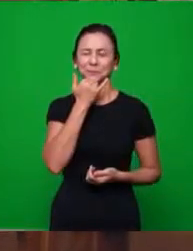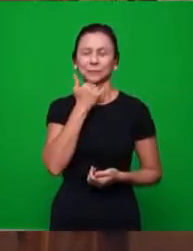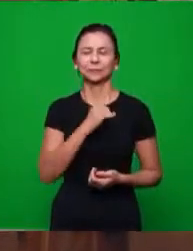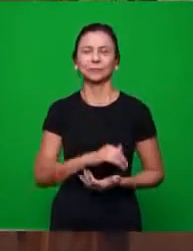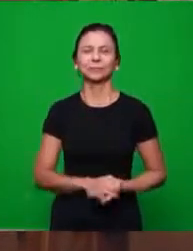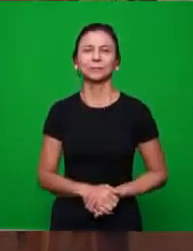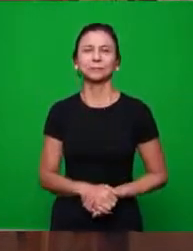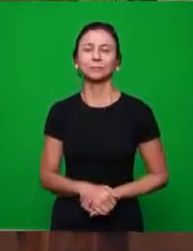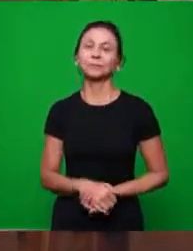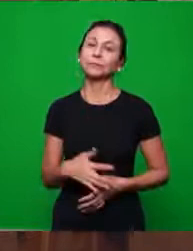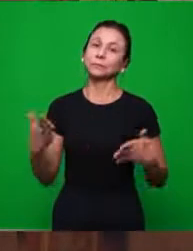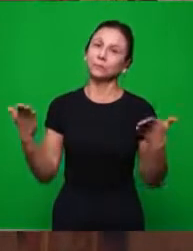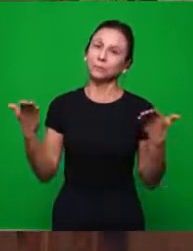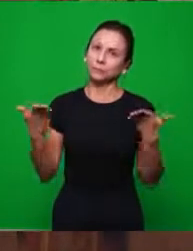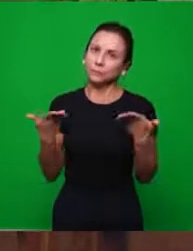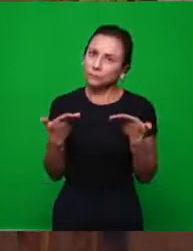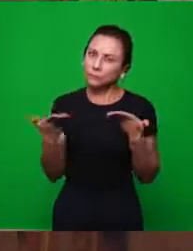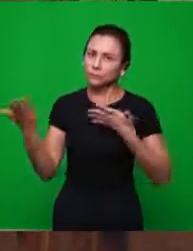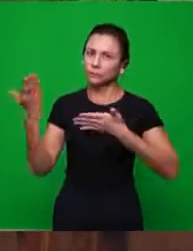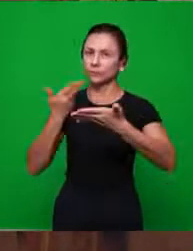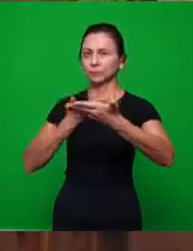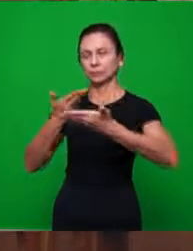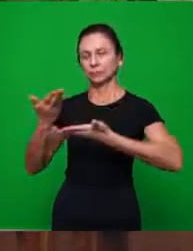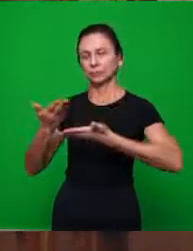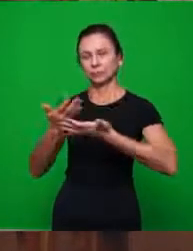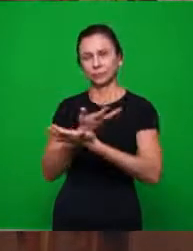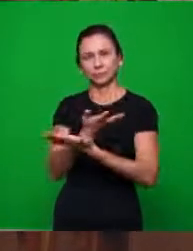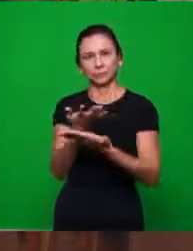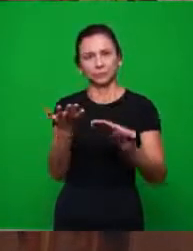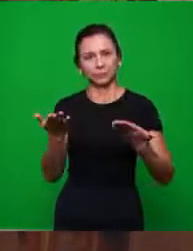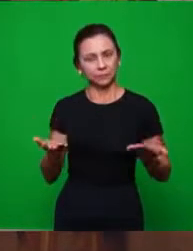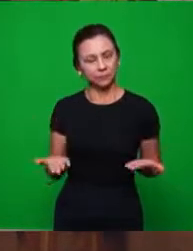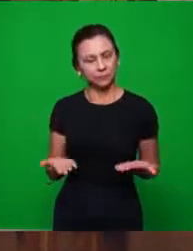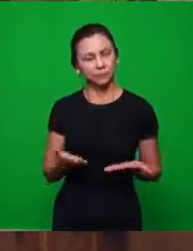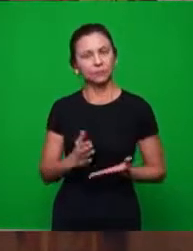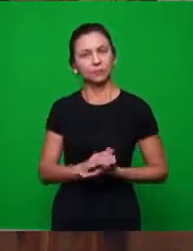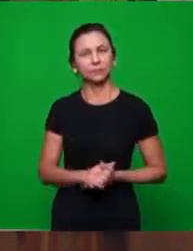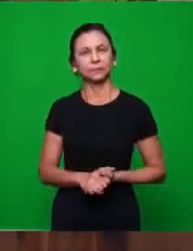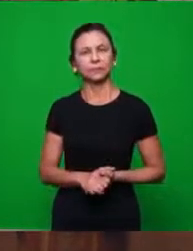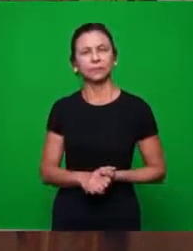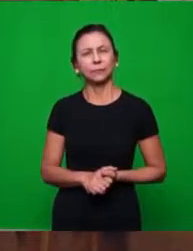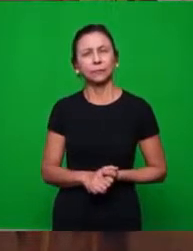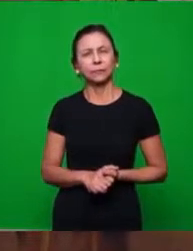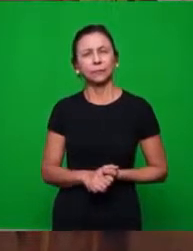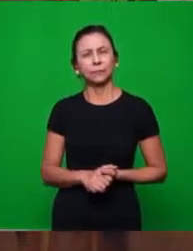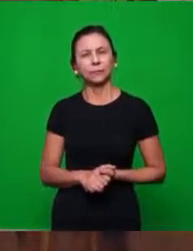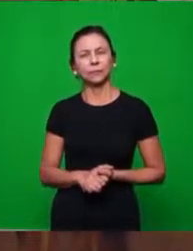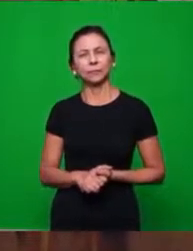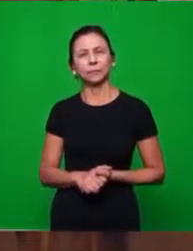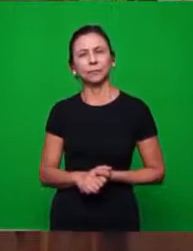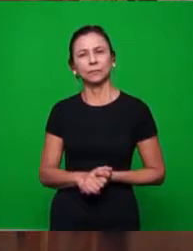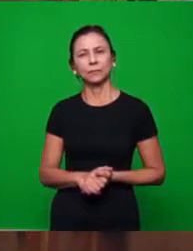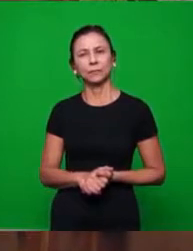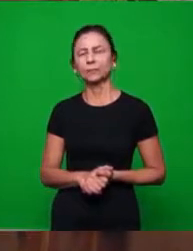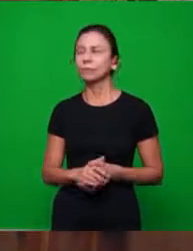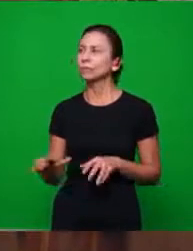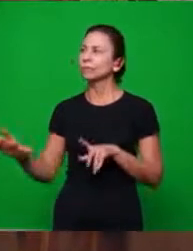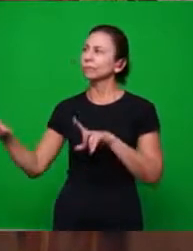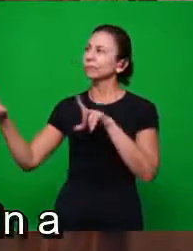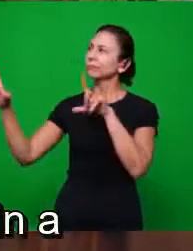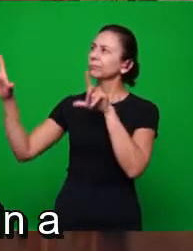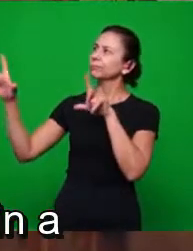agora de trazer para os irmãos esta análise aqui, vamos dizer, esse quadro